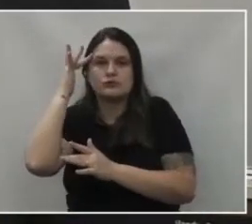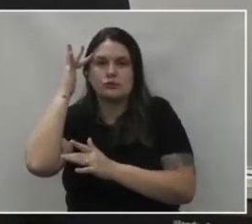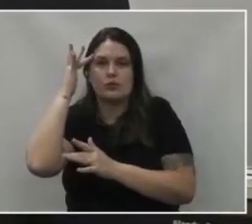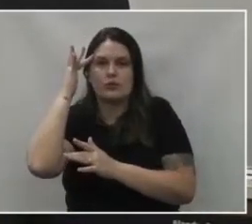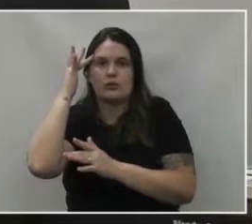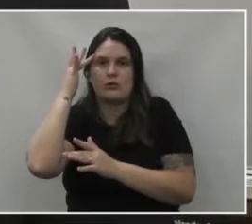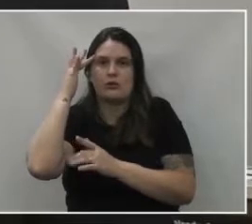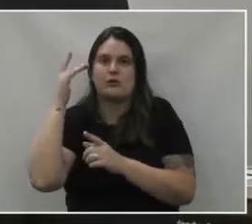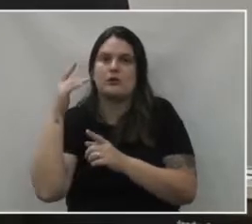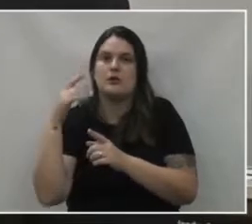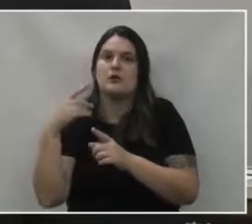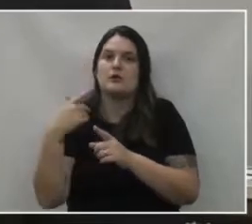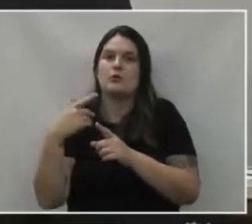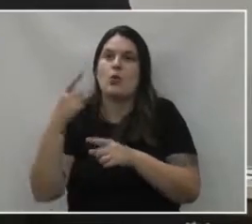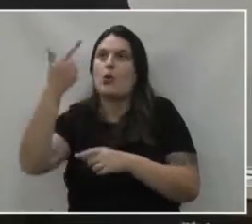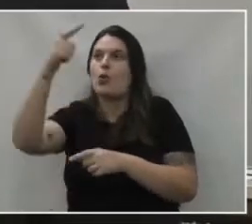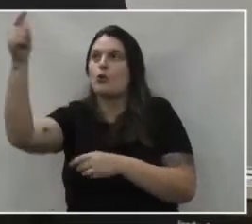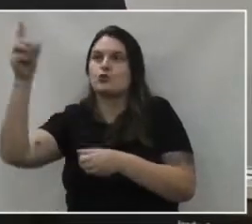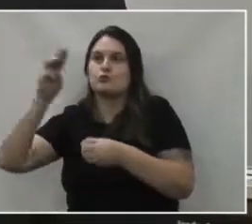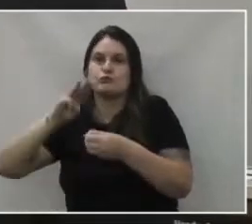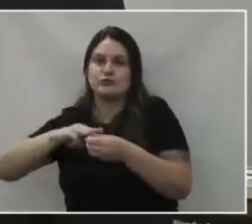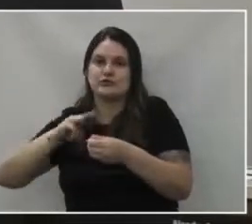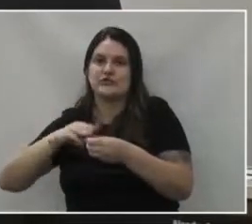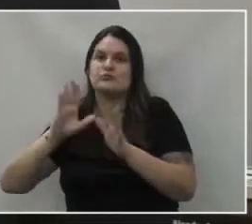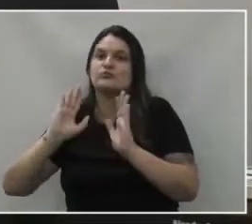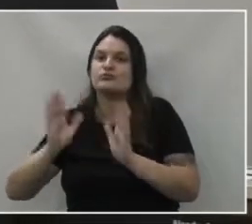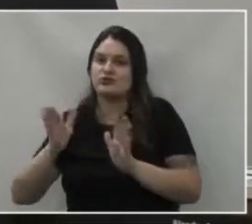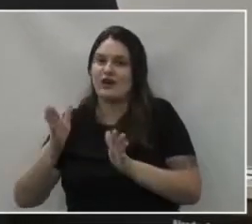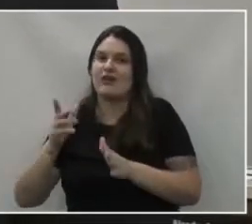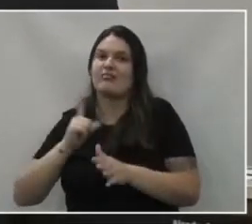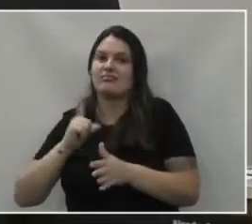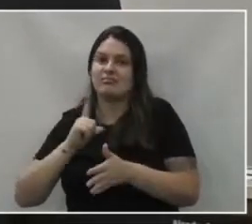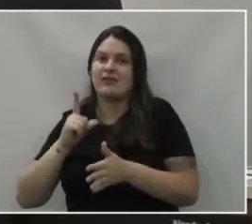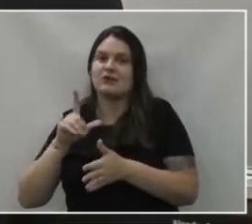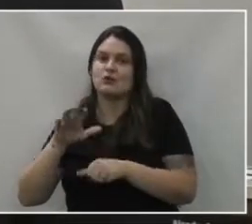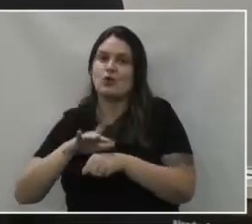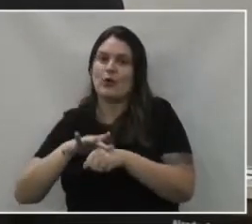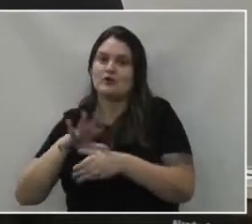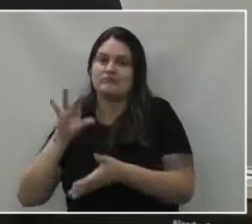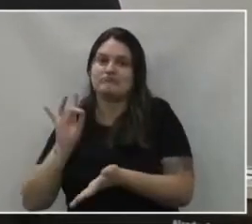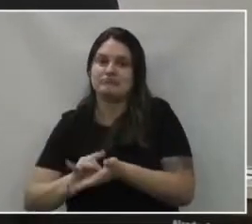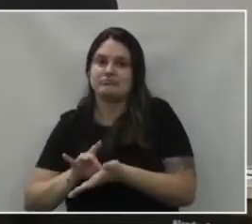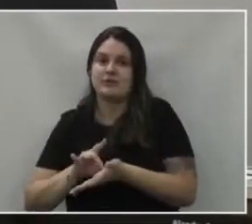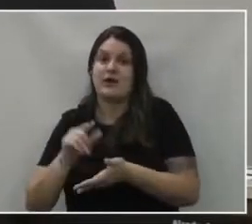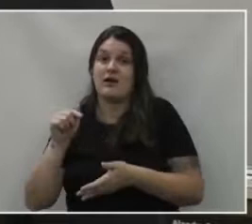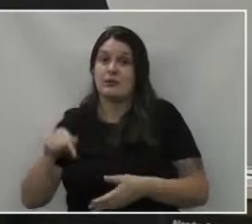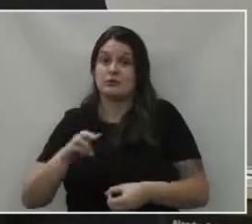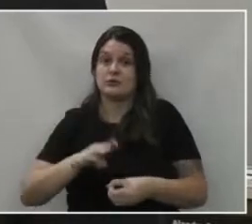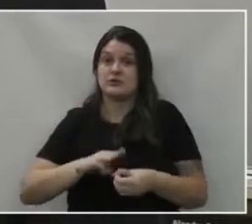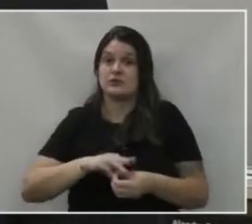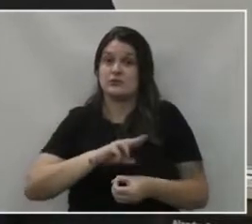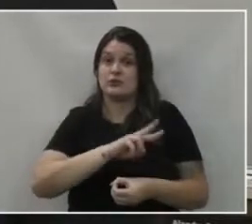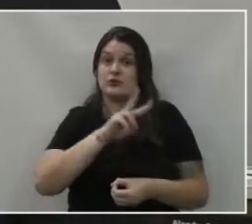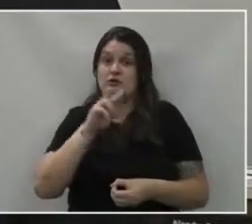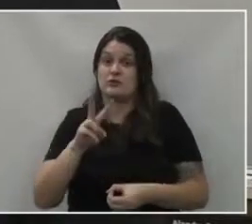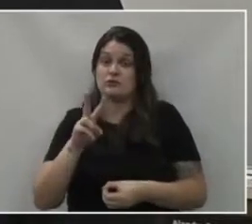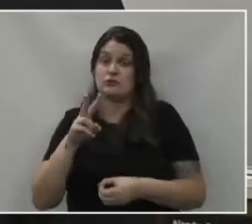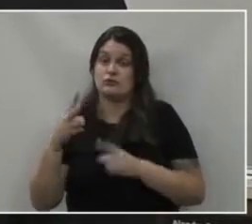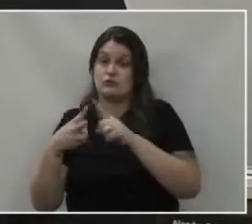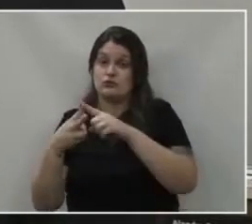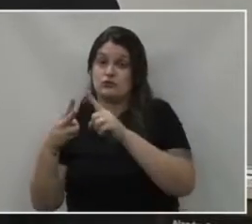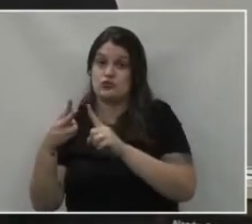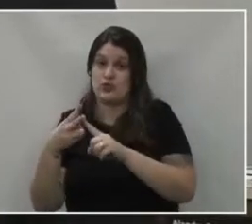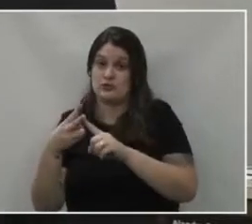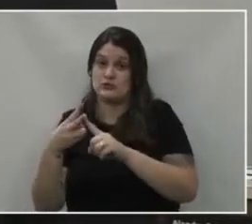de fora e de municípios que já tem casos confirmados ou seja, nós temos dois casos de uma suspeita, mas uma